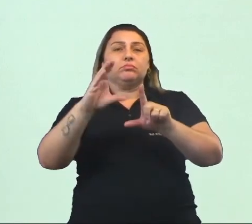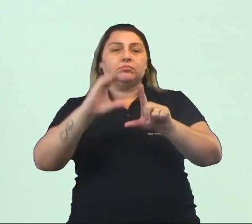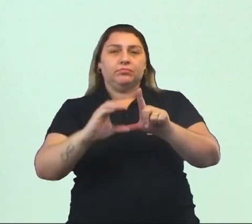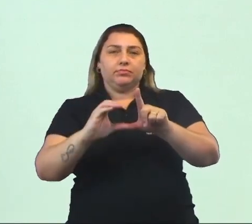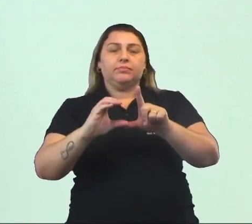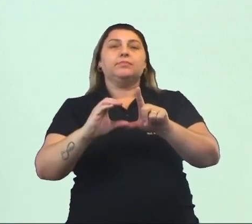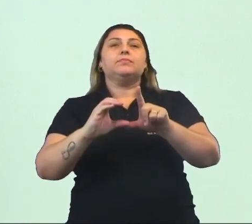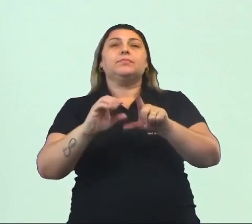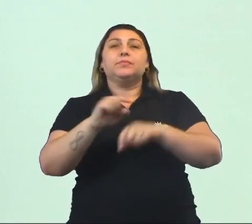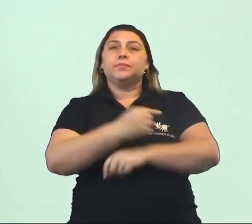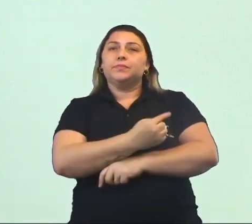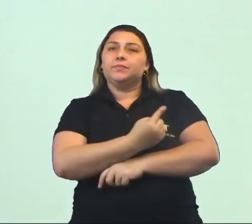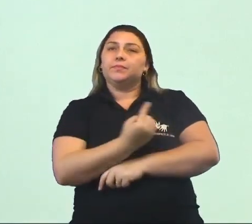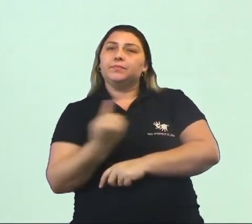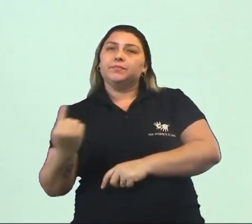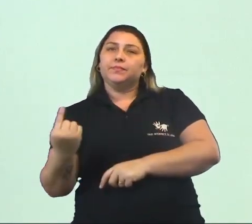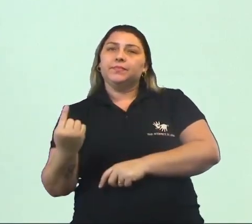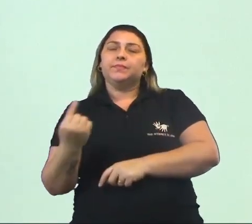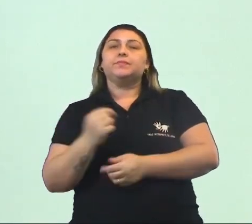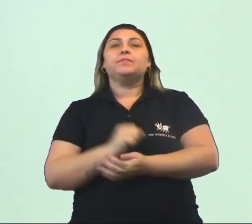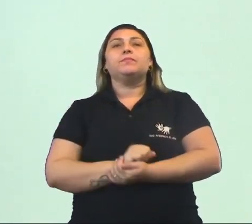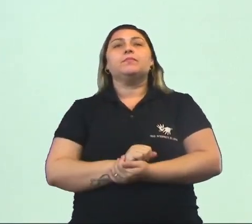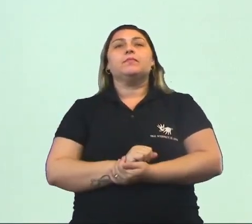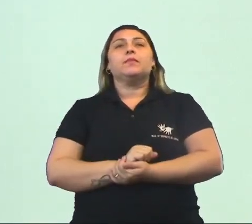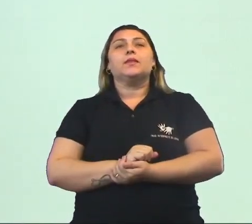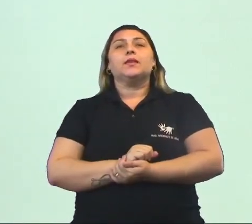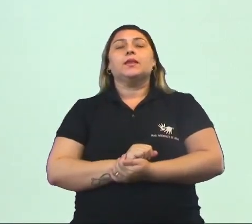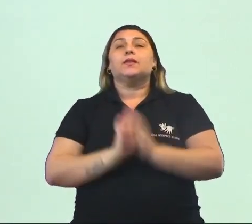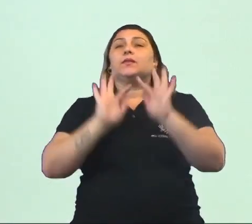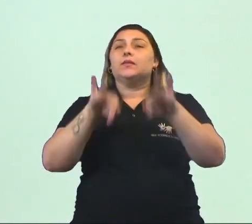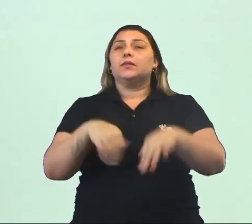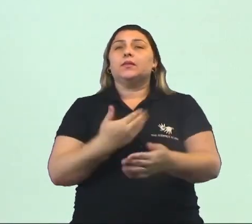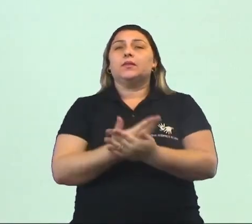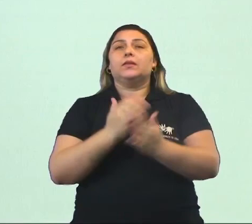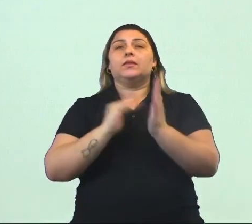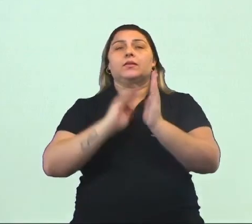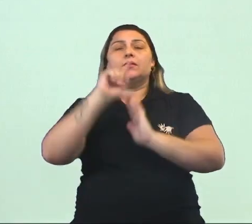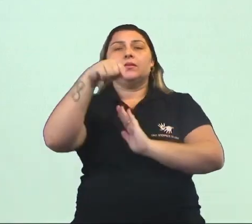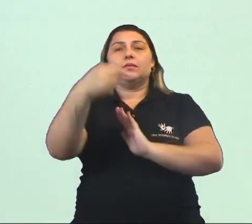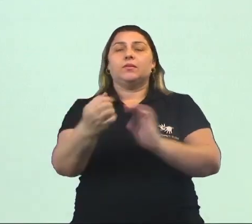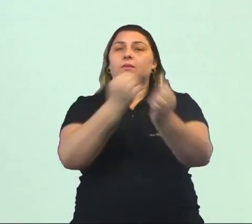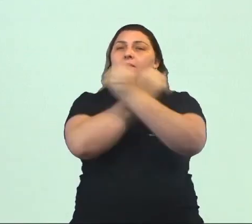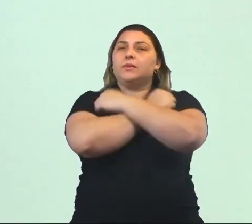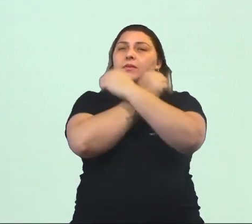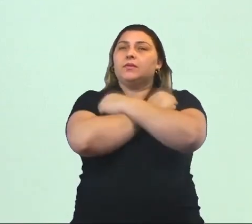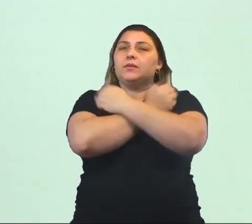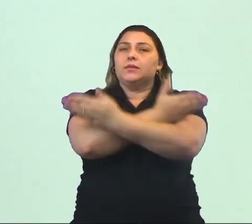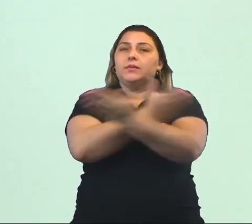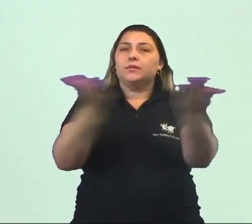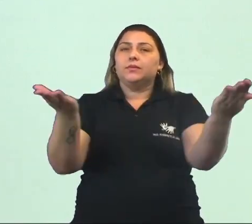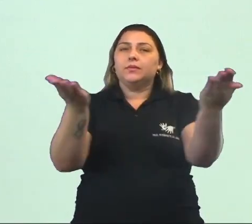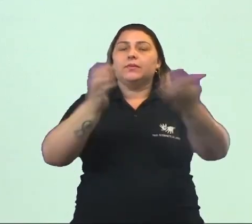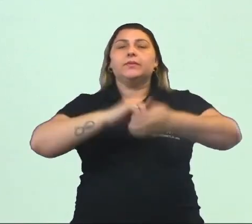Eduque que está aqui embaixo. Então, que por aqui a encerra a nossa aula. Até a próxima. Um abraço para todos.